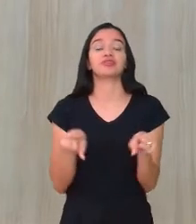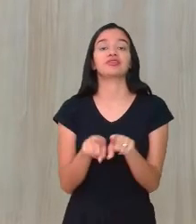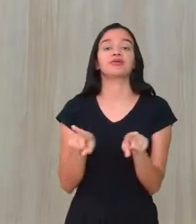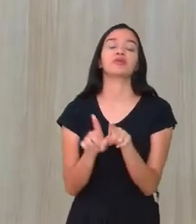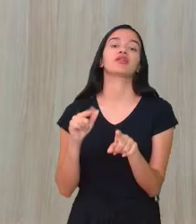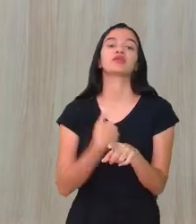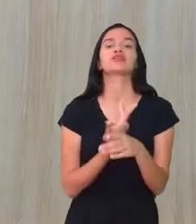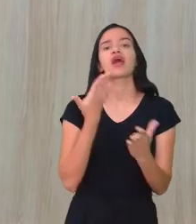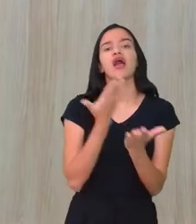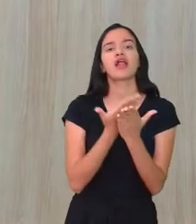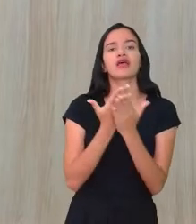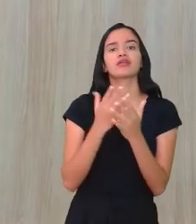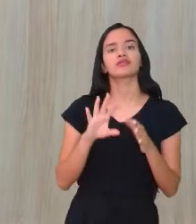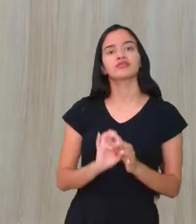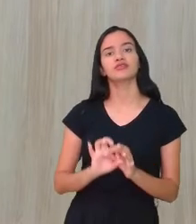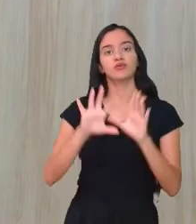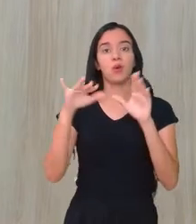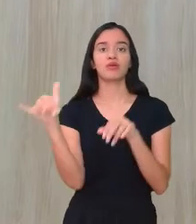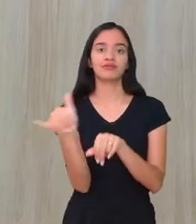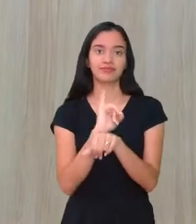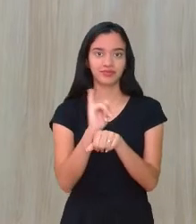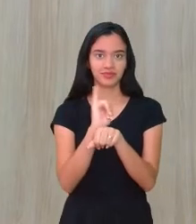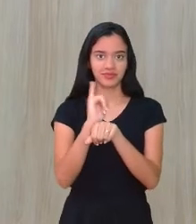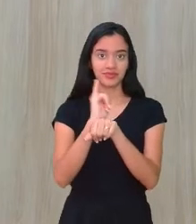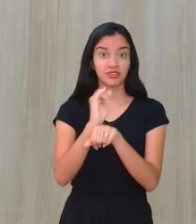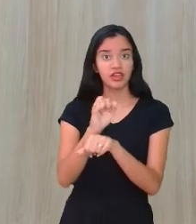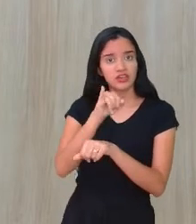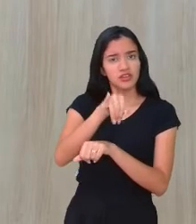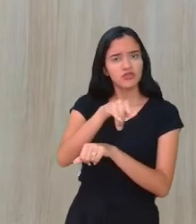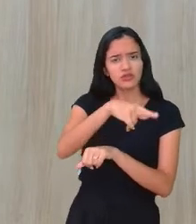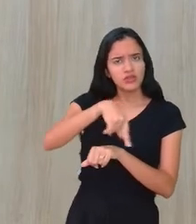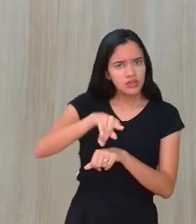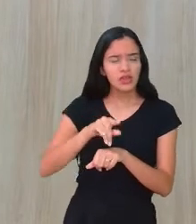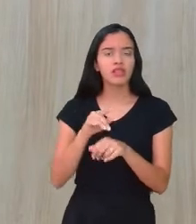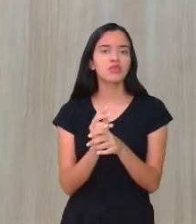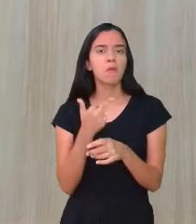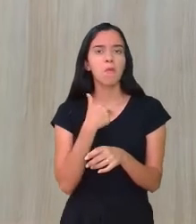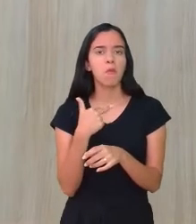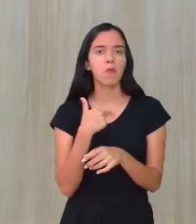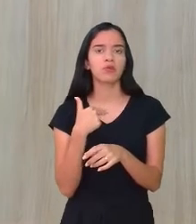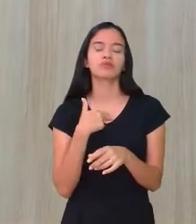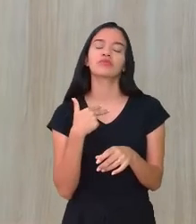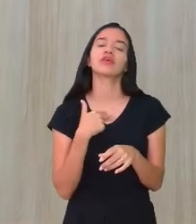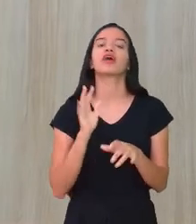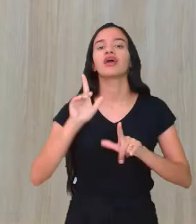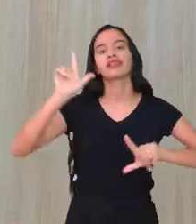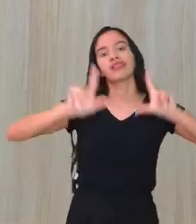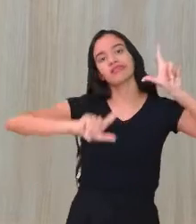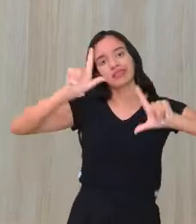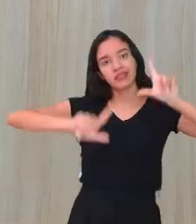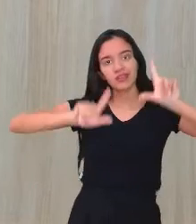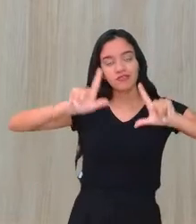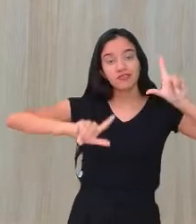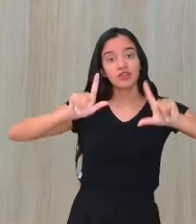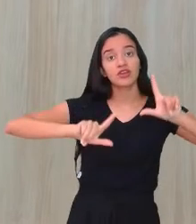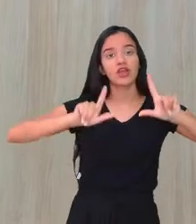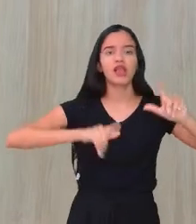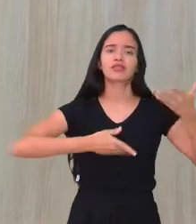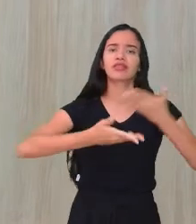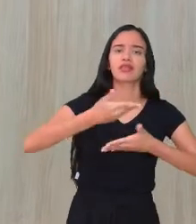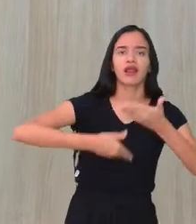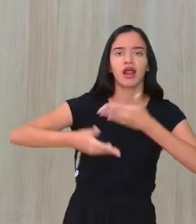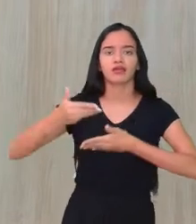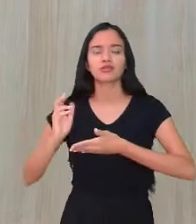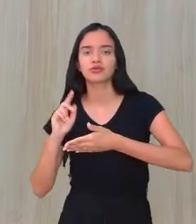aulas, elas estão disponíveis no YouTube. Se você não puder assistir a aula na TV, não puder assistir interagindo